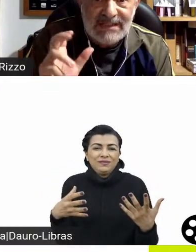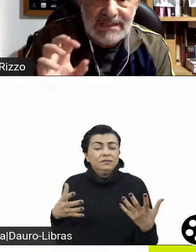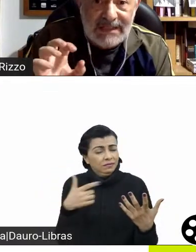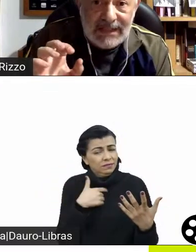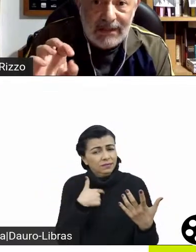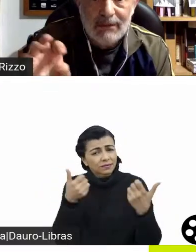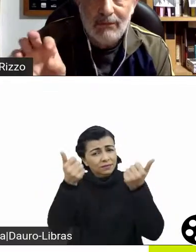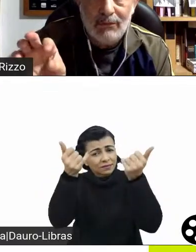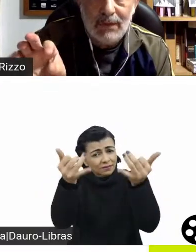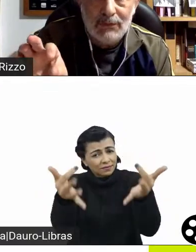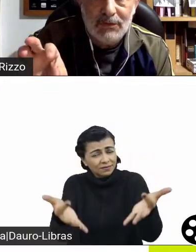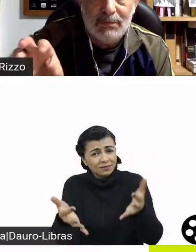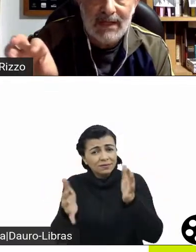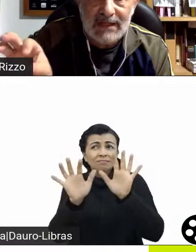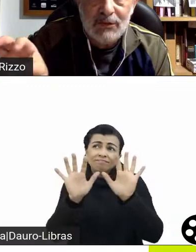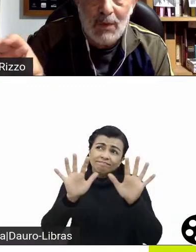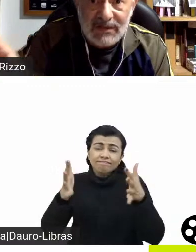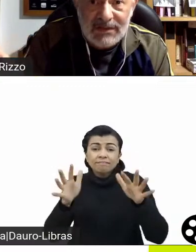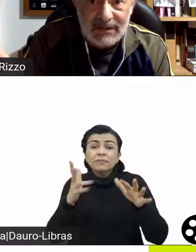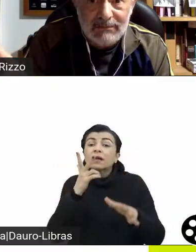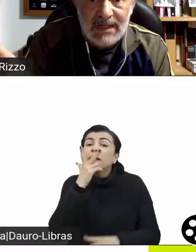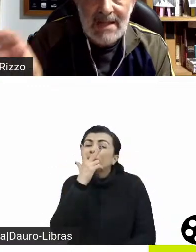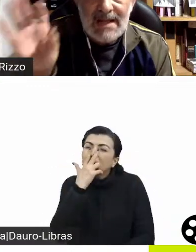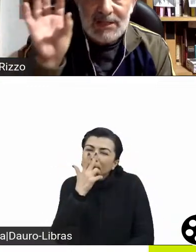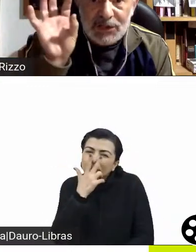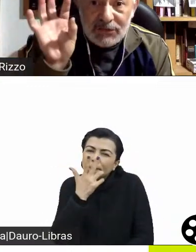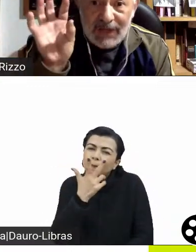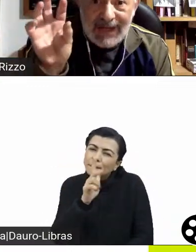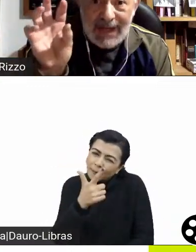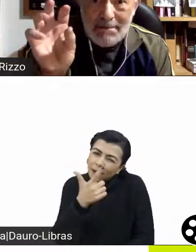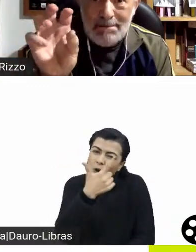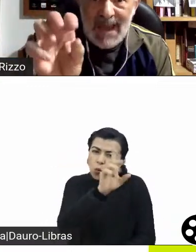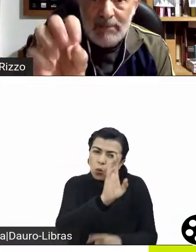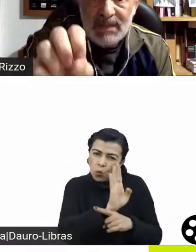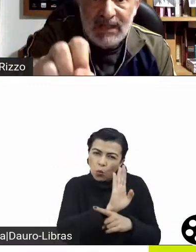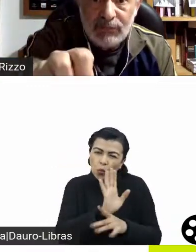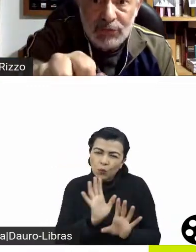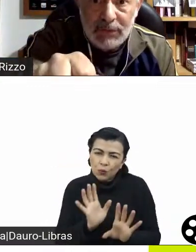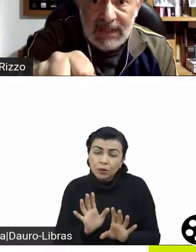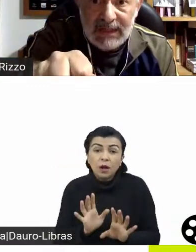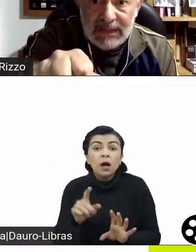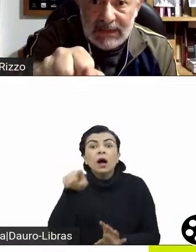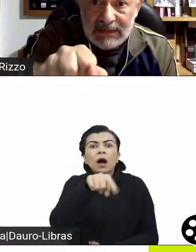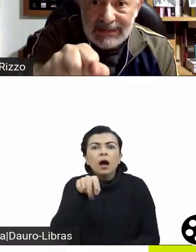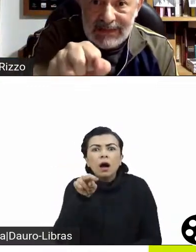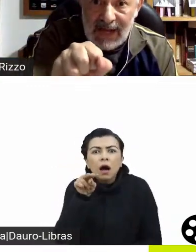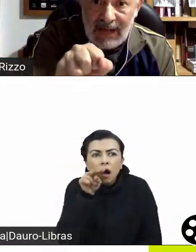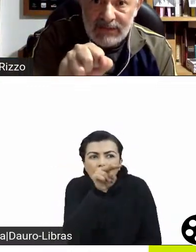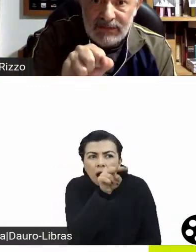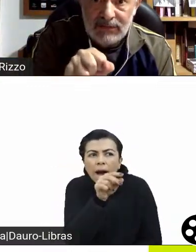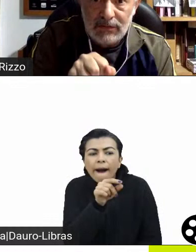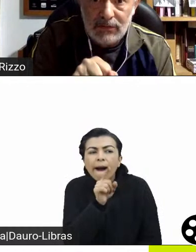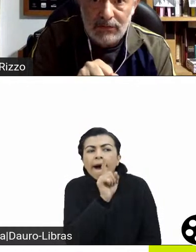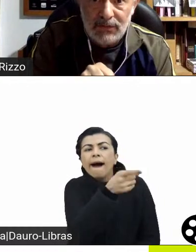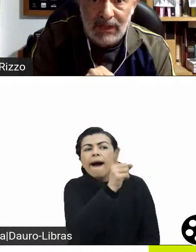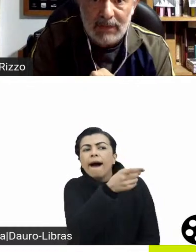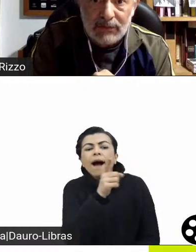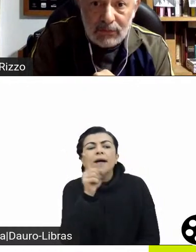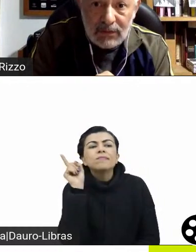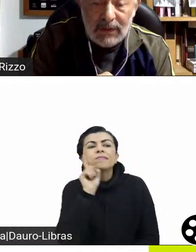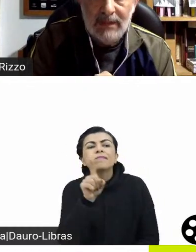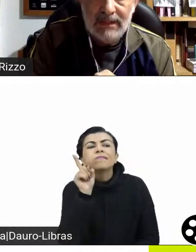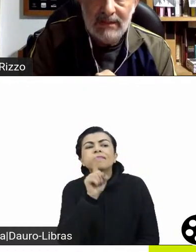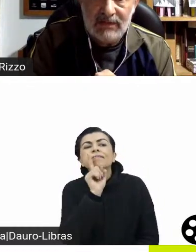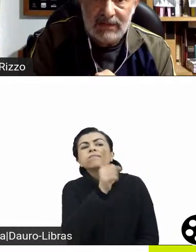parecida com a do espaguete western. A gente vai lá e Debbie na fonte americana traz os